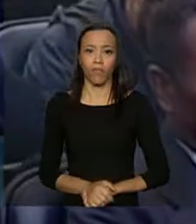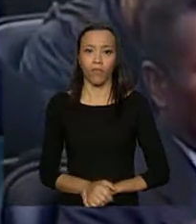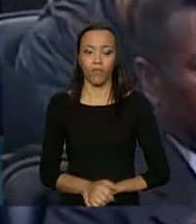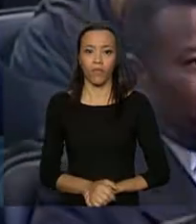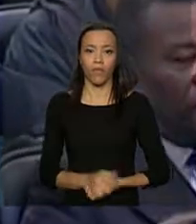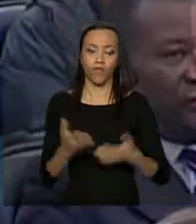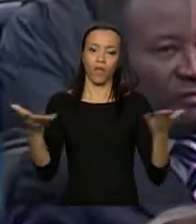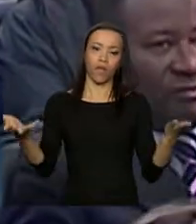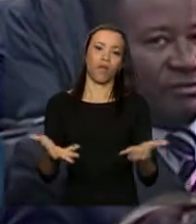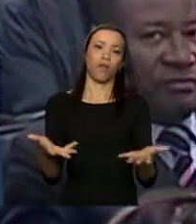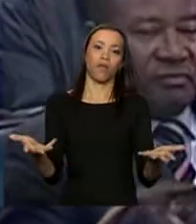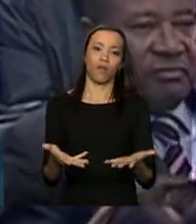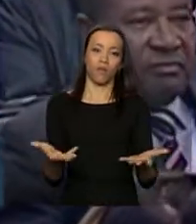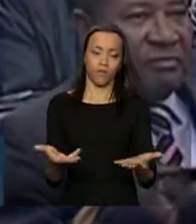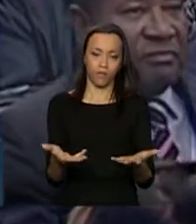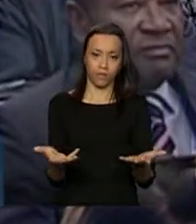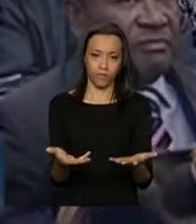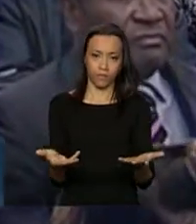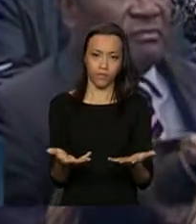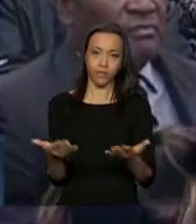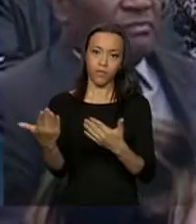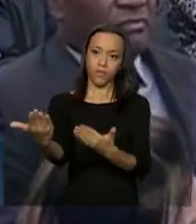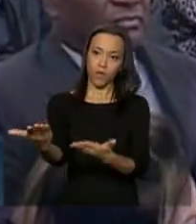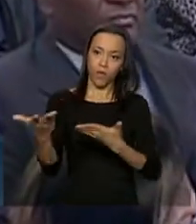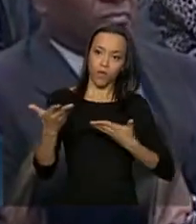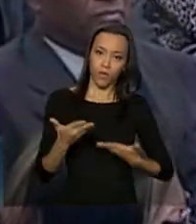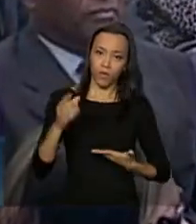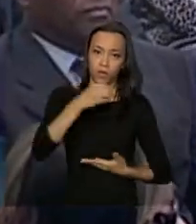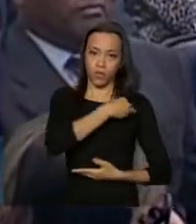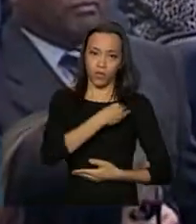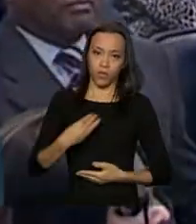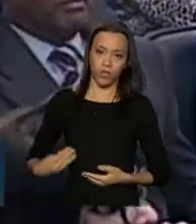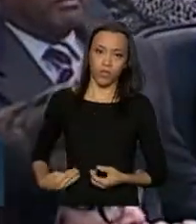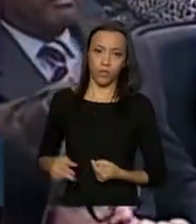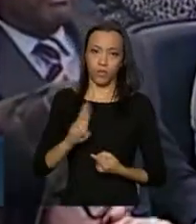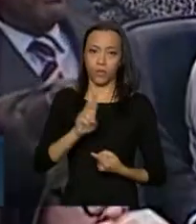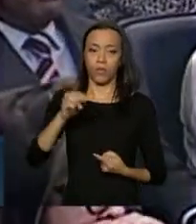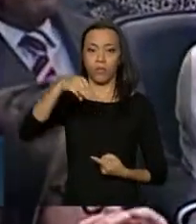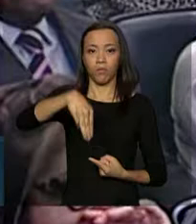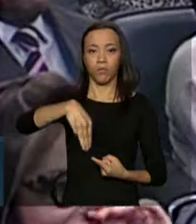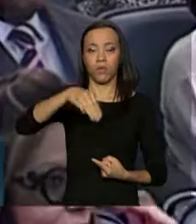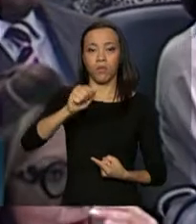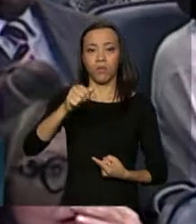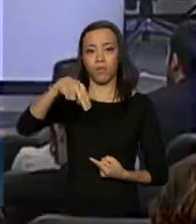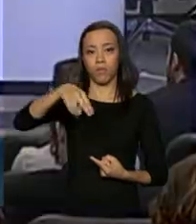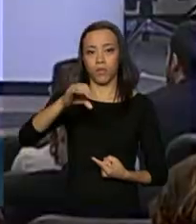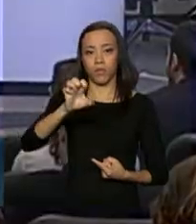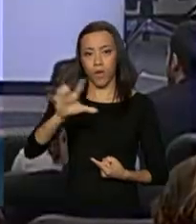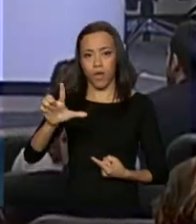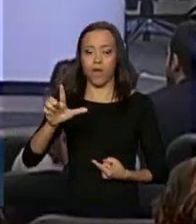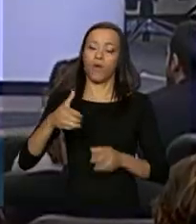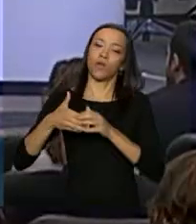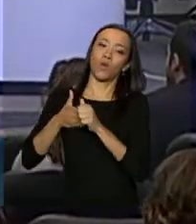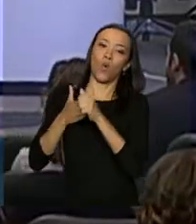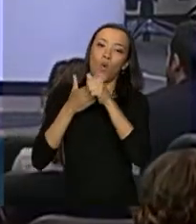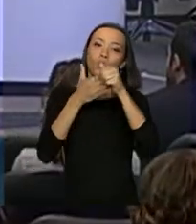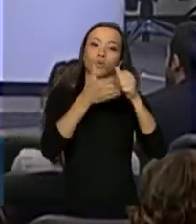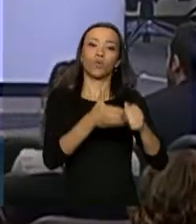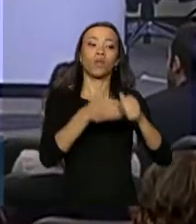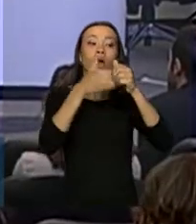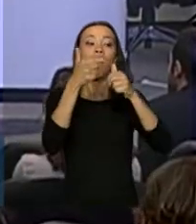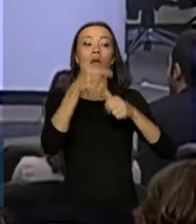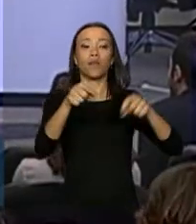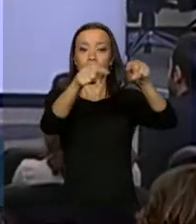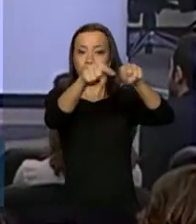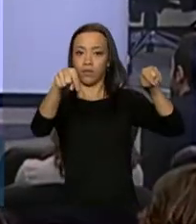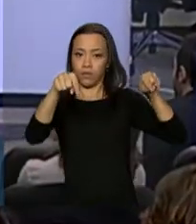Neste momento, senhoras e senhores, convidamos o ministro Manuel Dias para que conduza as autoridades presentes até o saguão de